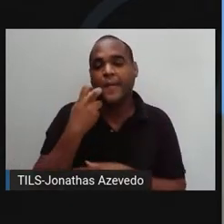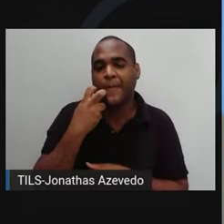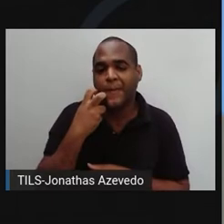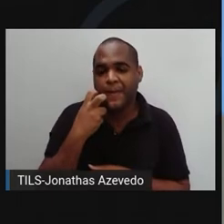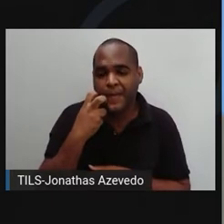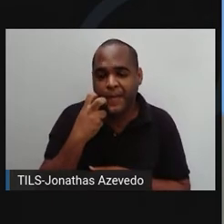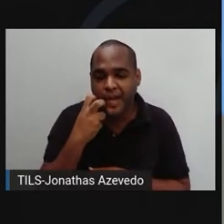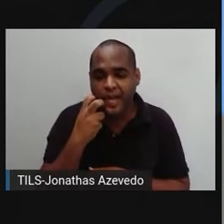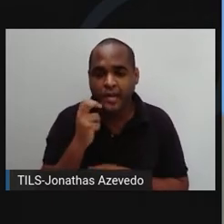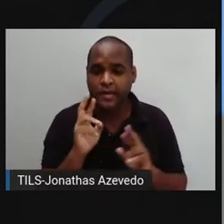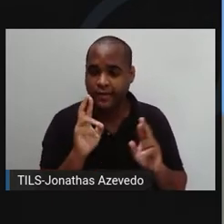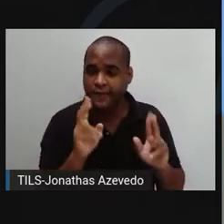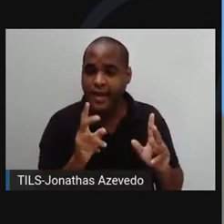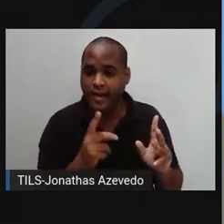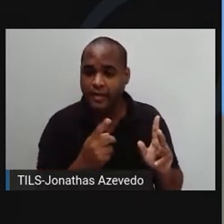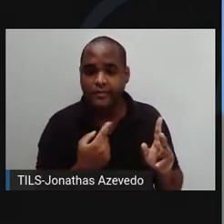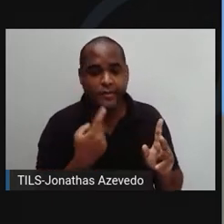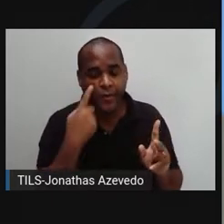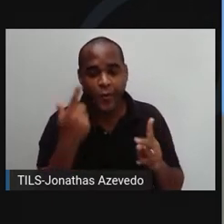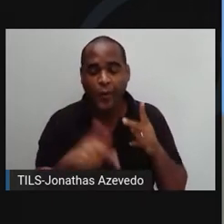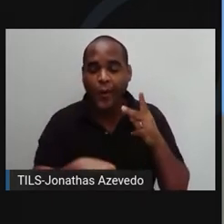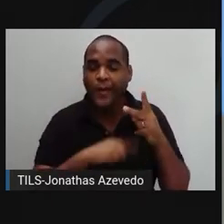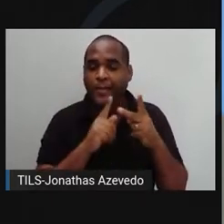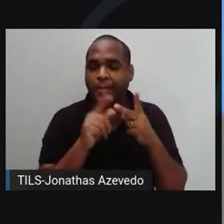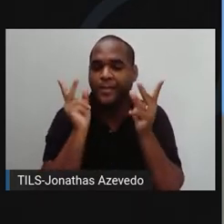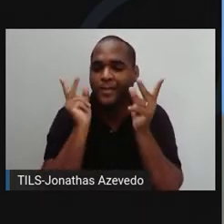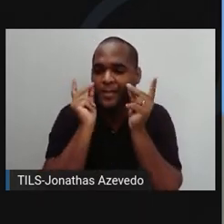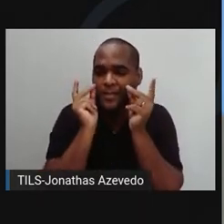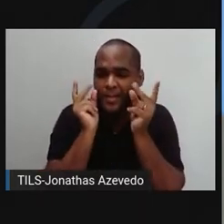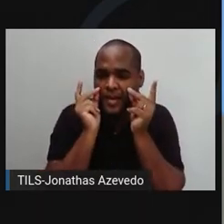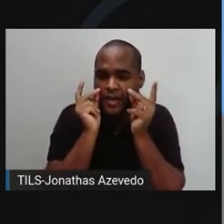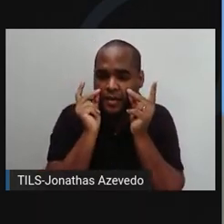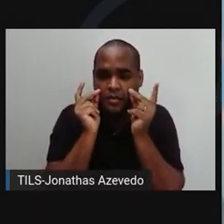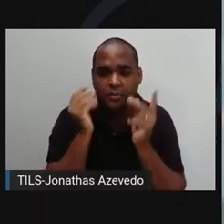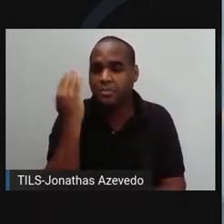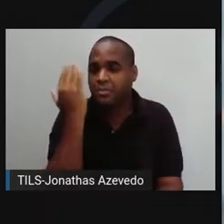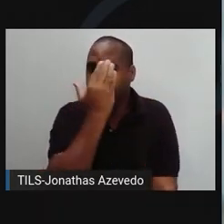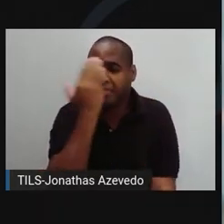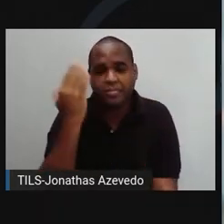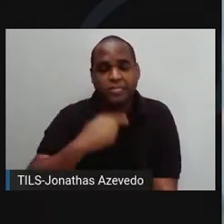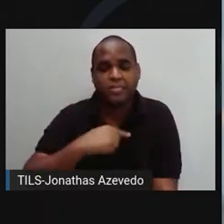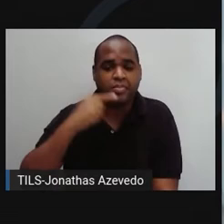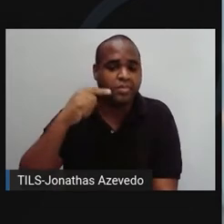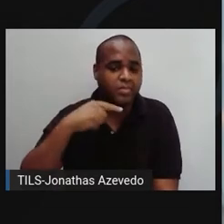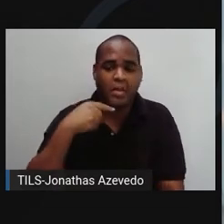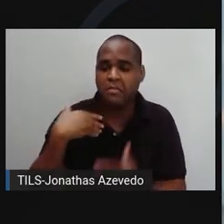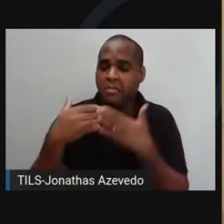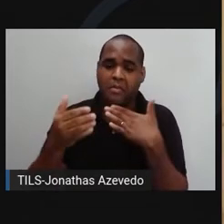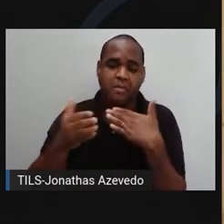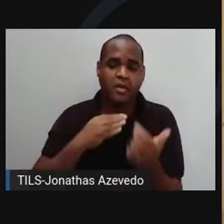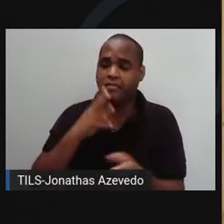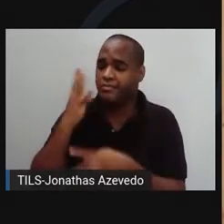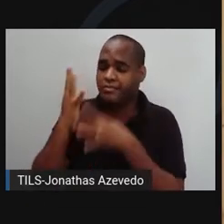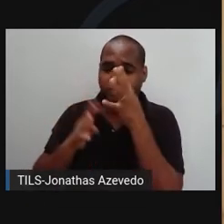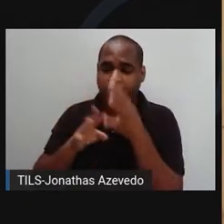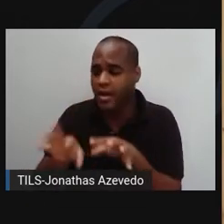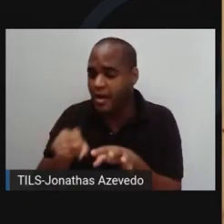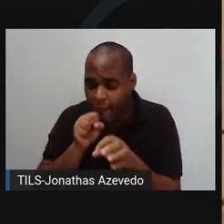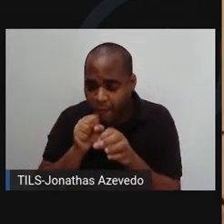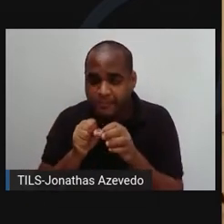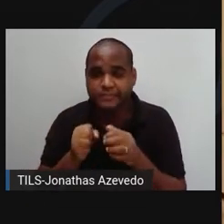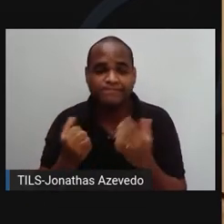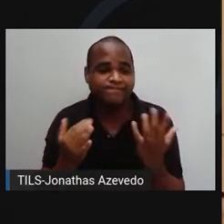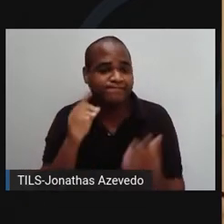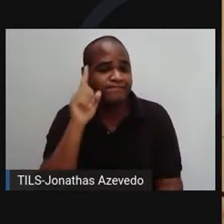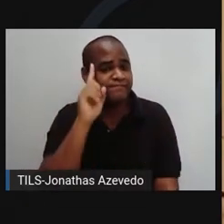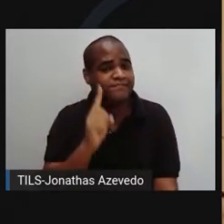pedaço de peixe morto e um pedaço de plástico. Ao ver pedaços de plástico flutuando na água,